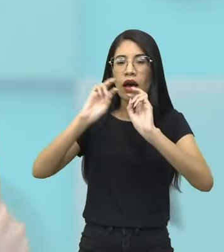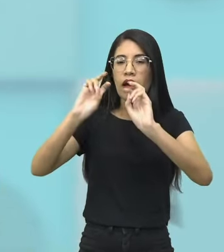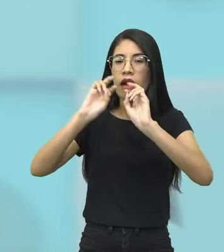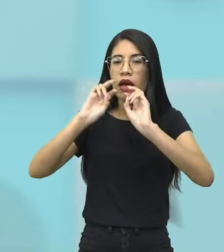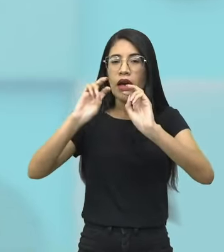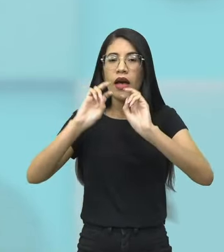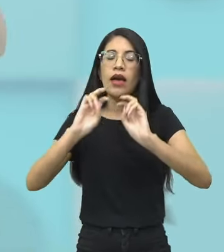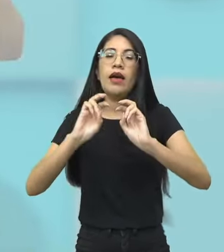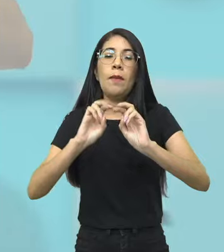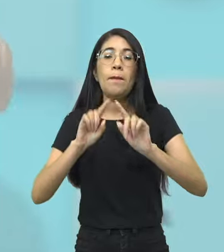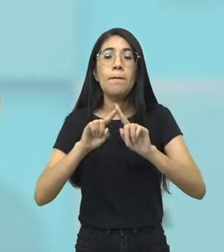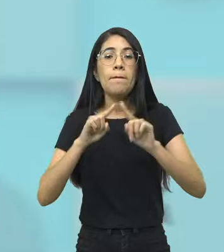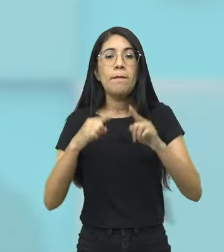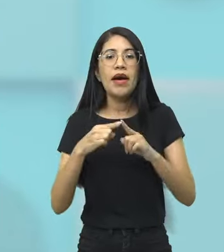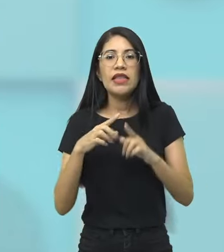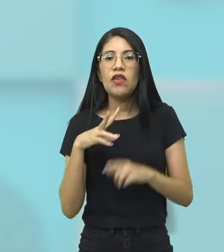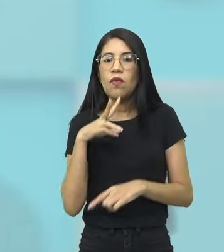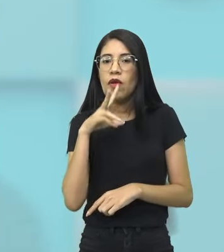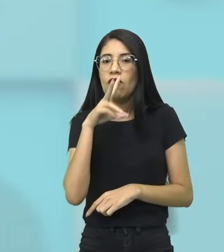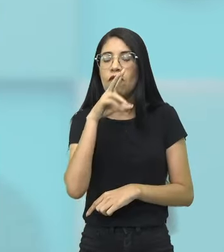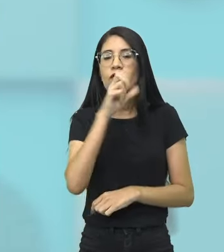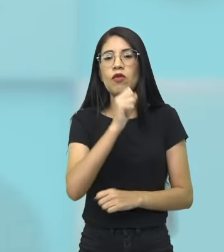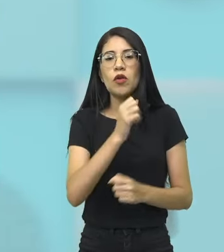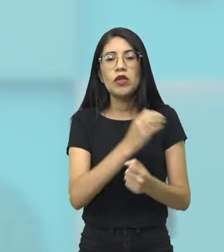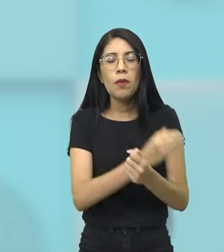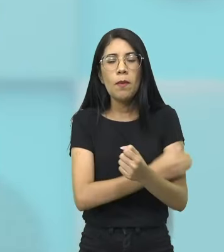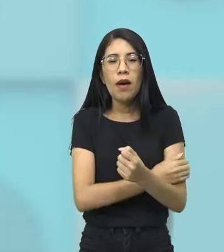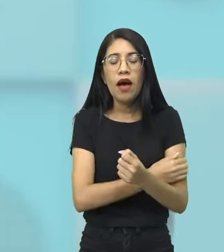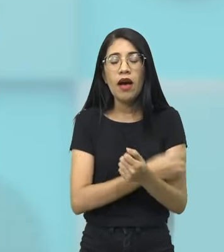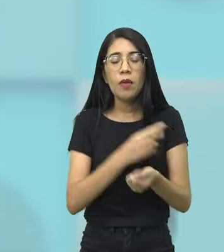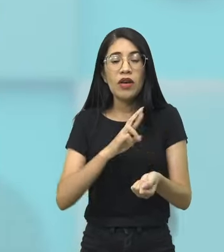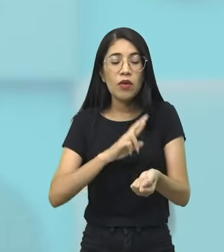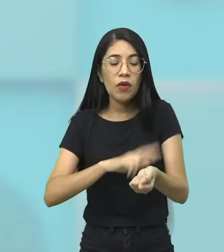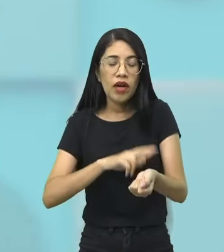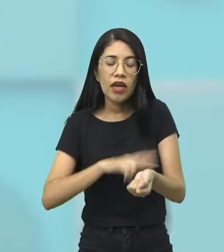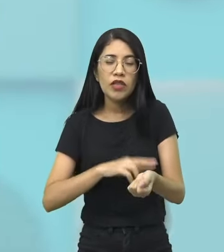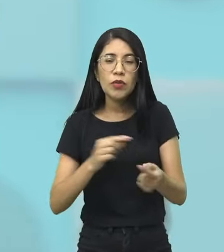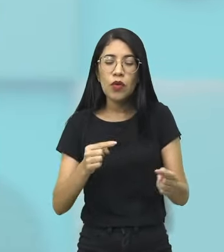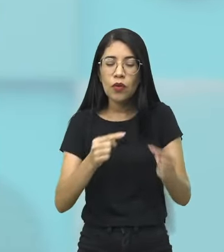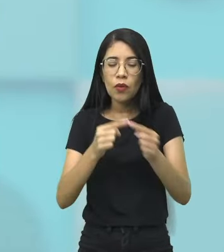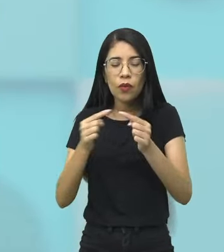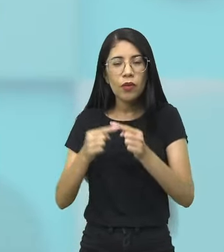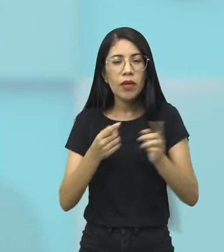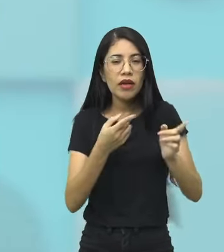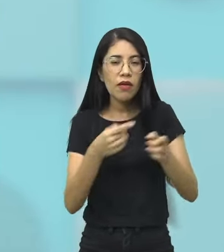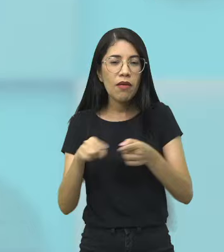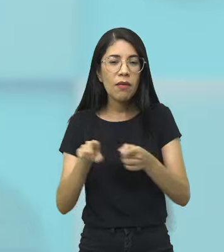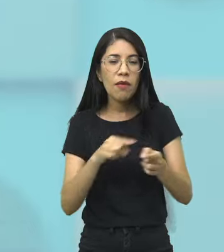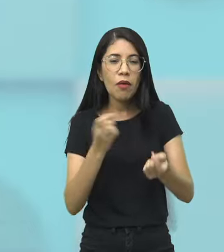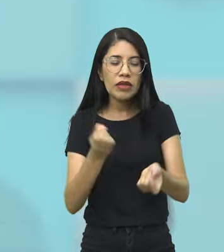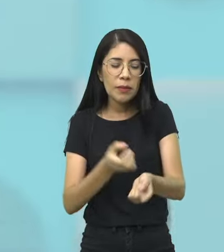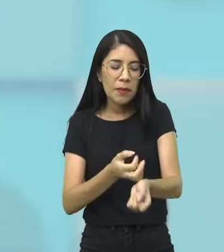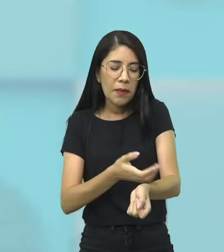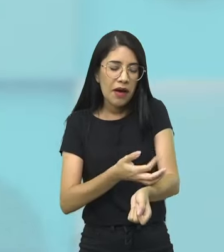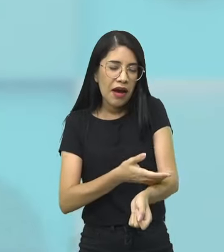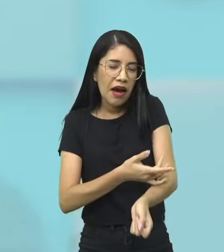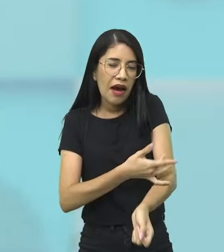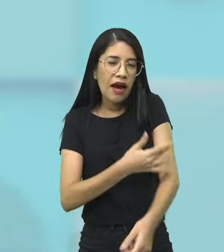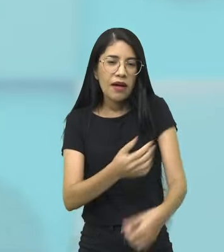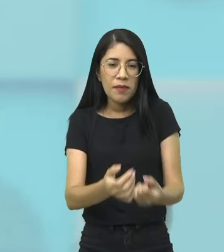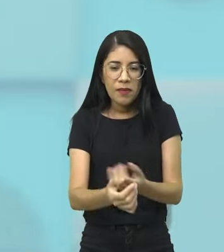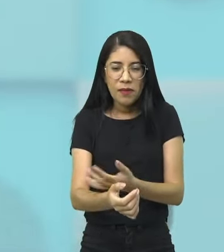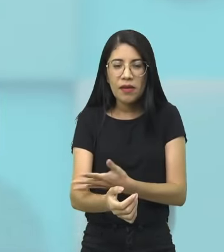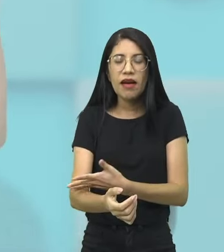Aaaaah! E tudo. Mas dá uma força, porque o ritmo, a musicalidade, chega a fazer a gente, assim, se